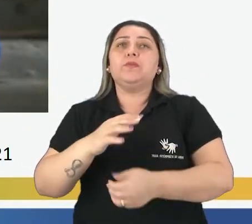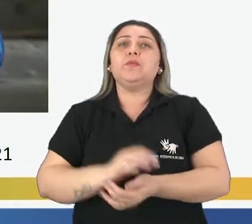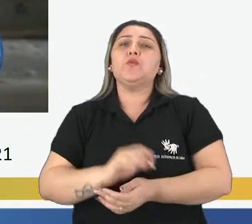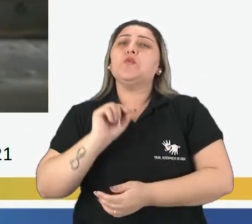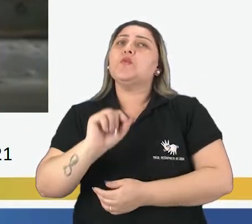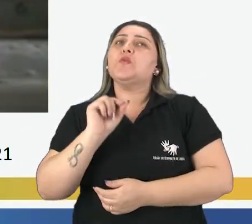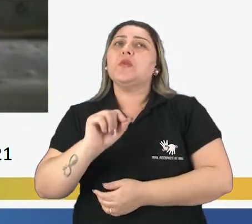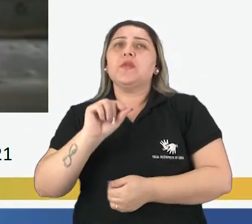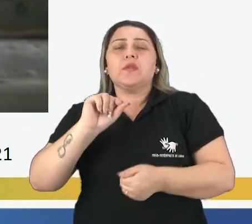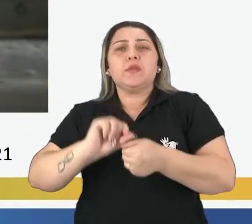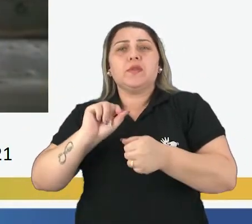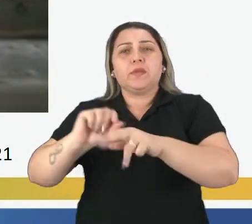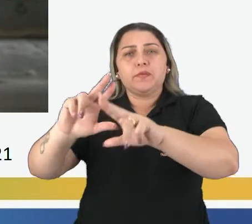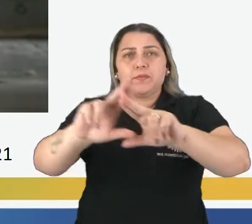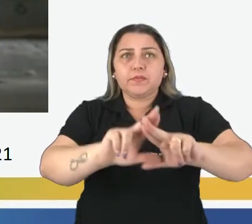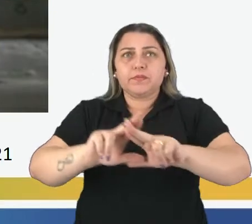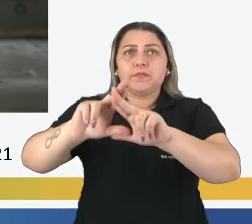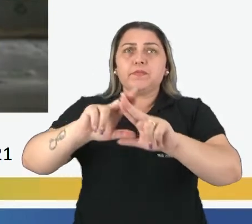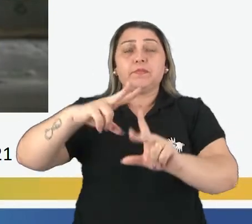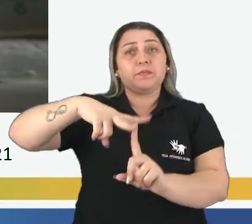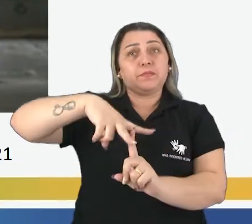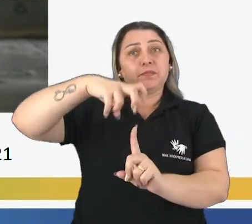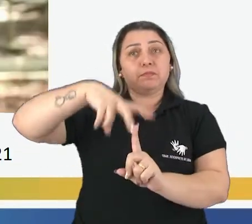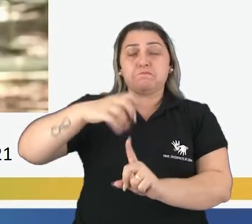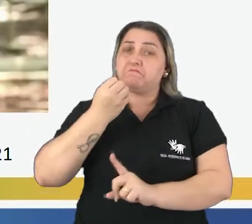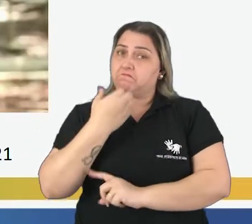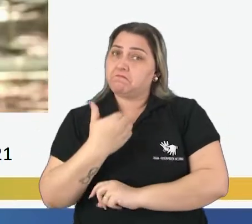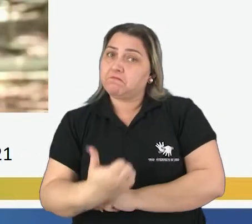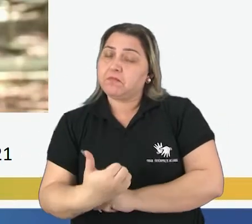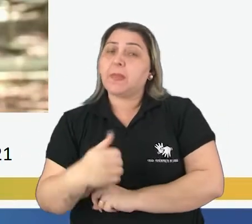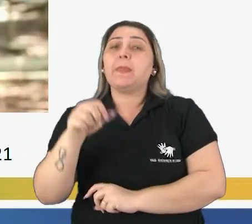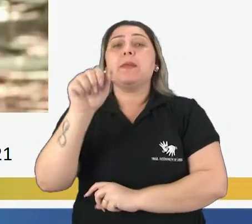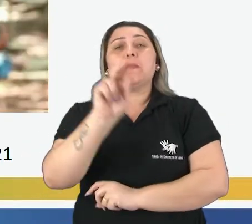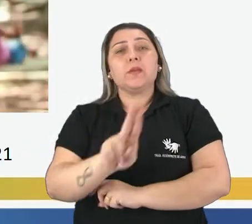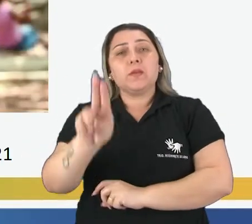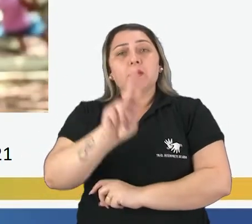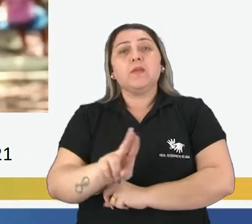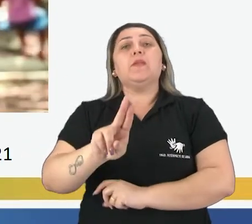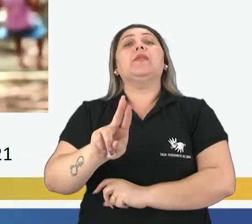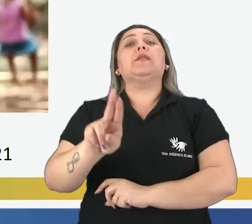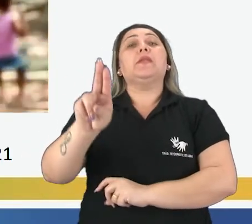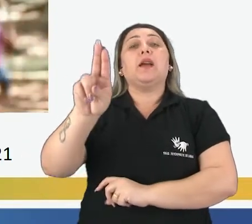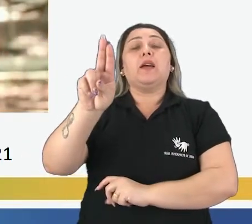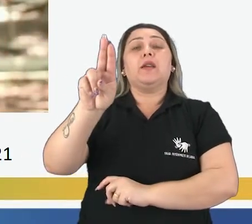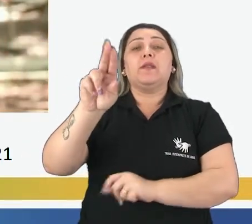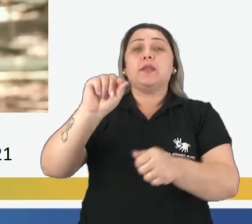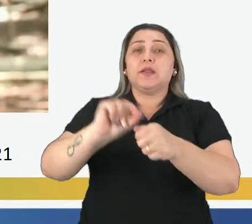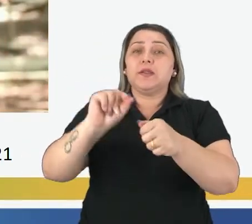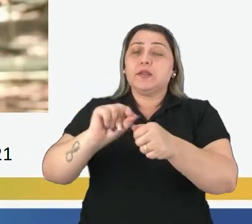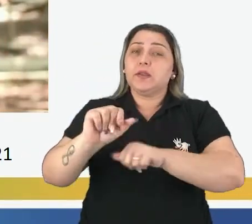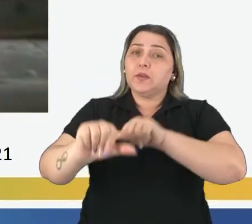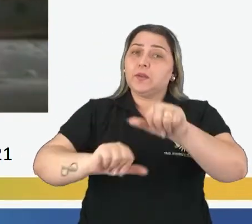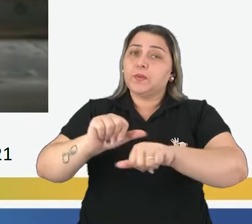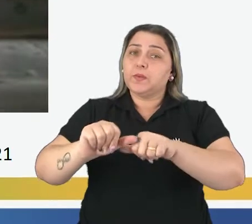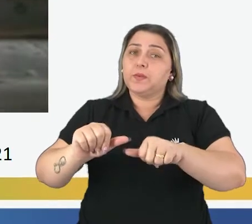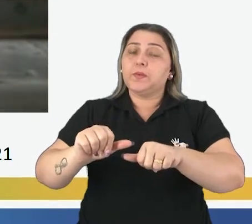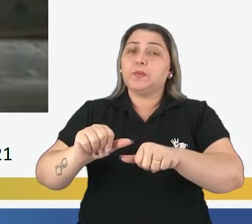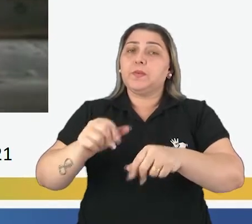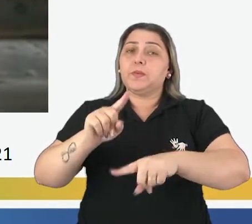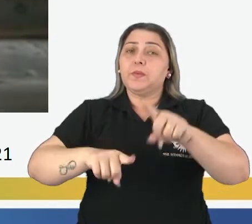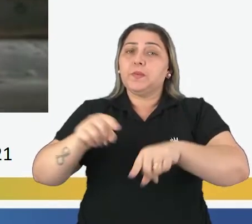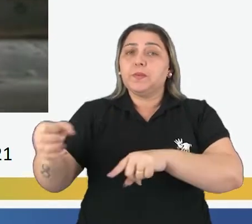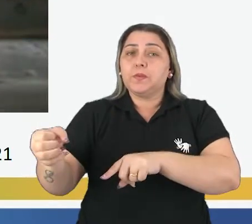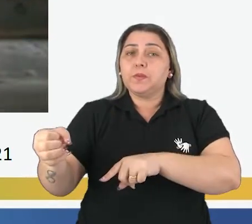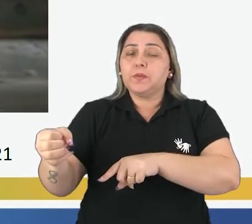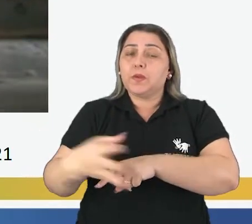E o que você costuma reciclar? Carvapete. Ah, muito bem! Dá para usar coisas usadas para fazer coisas novas. É. Por exemplo,